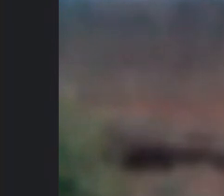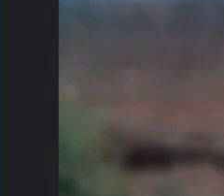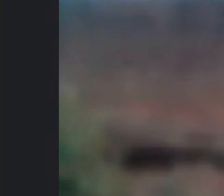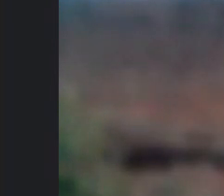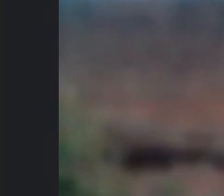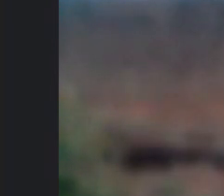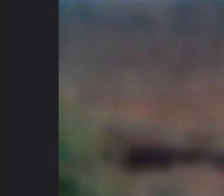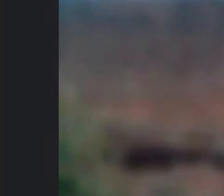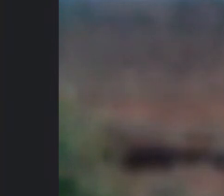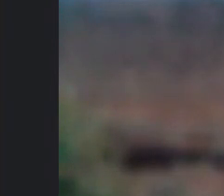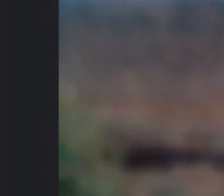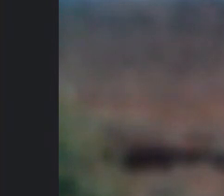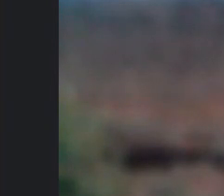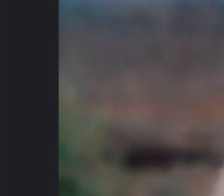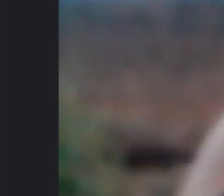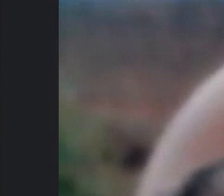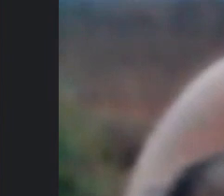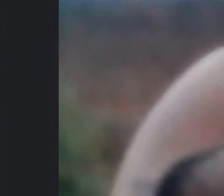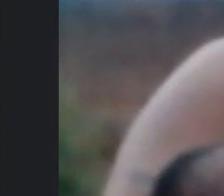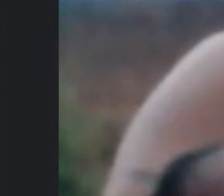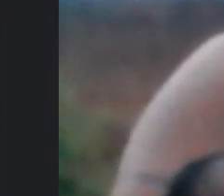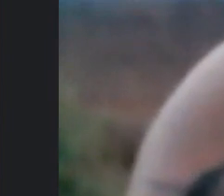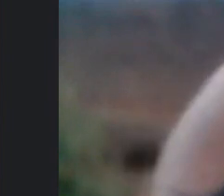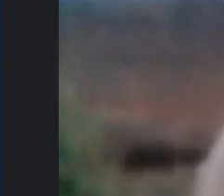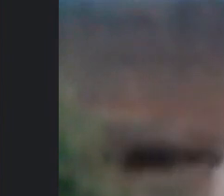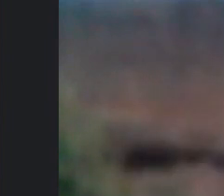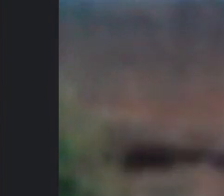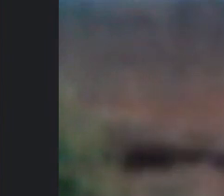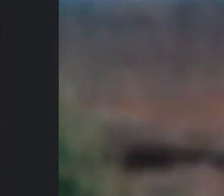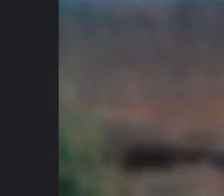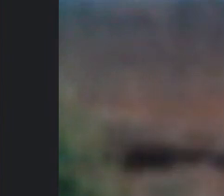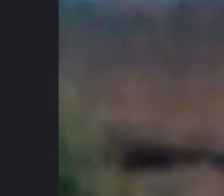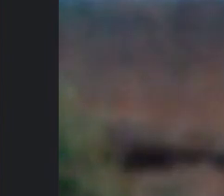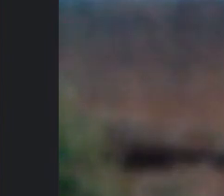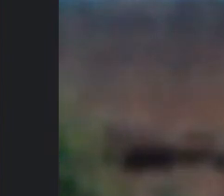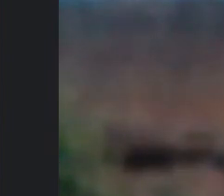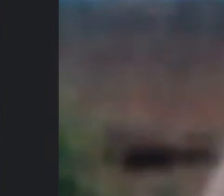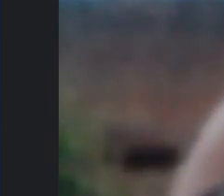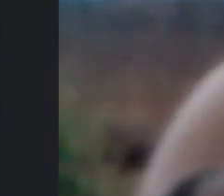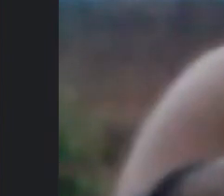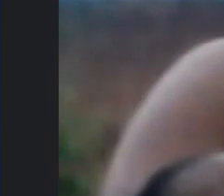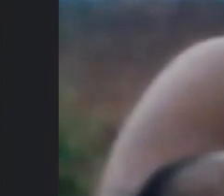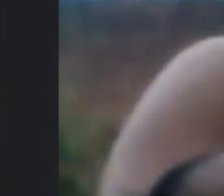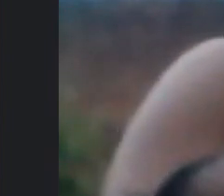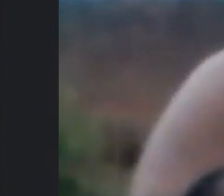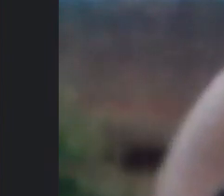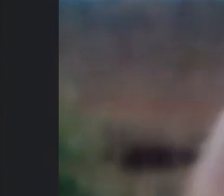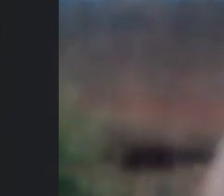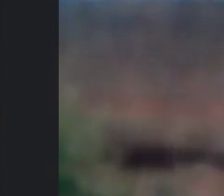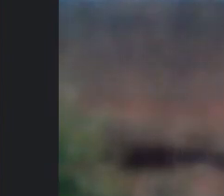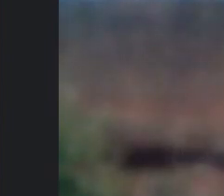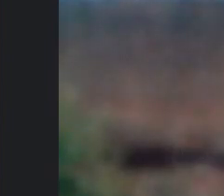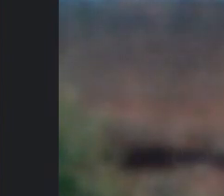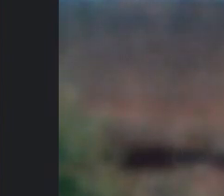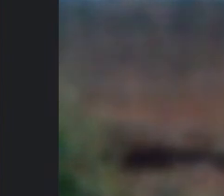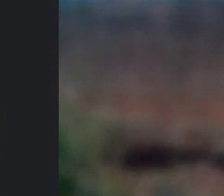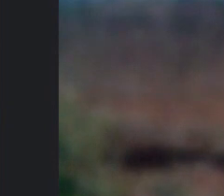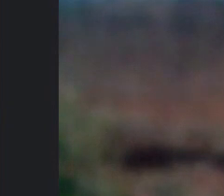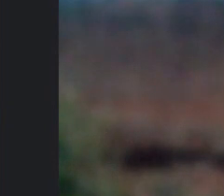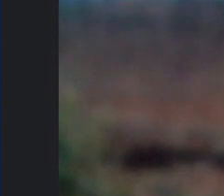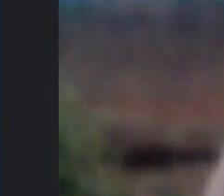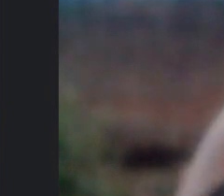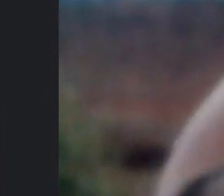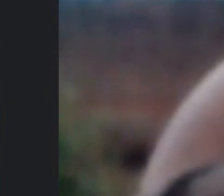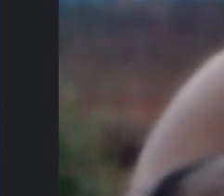né eu sou uma mulher indígena minha filha também agora né mais um pedacinho do meu território aumentando aqui comigo